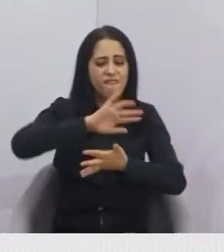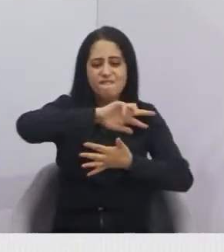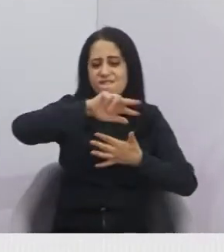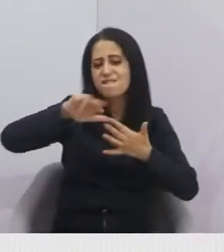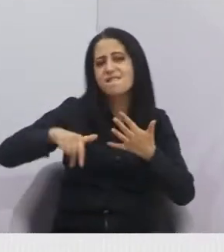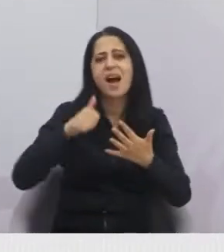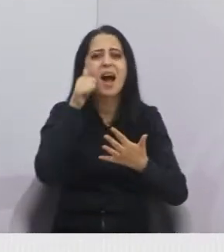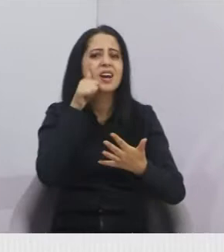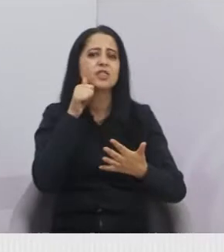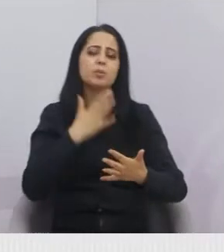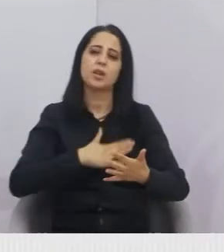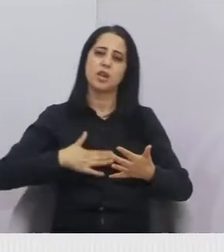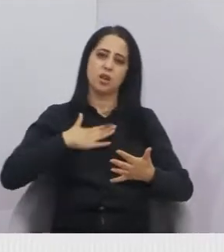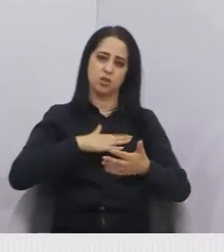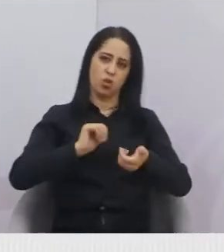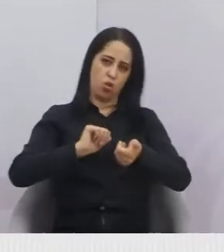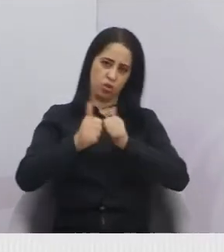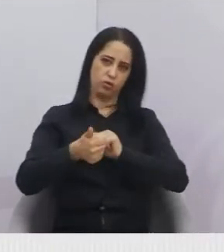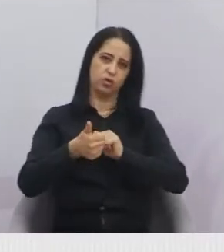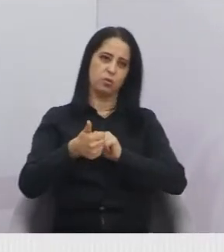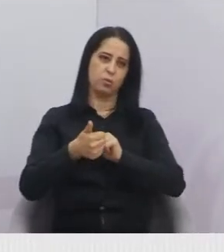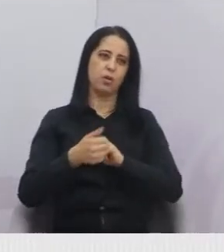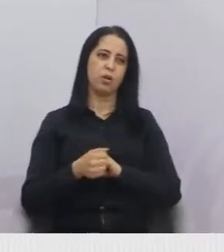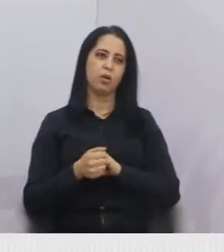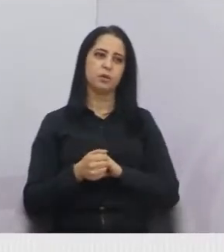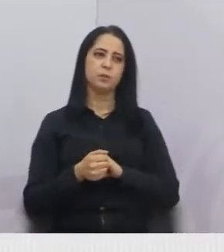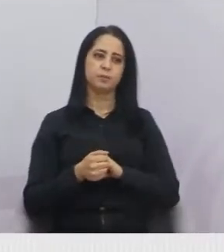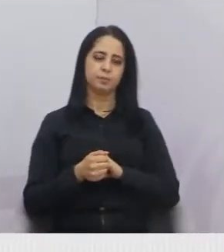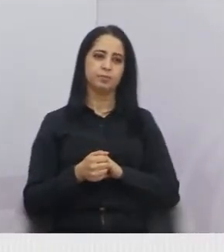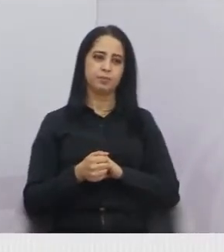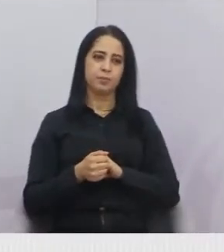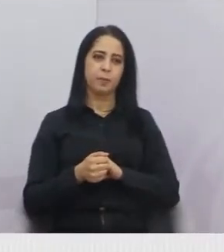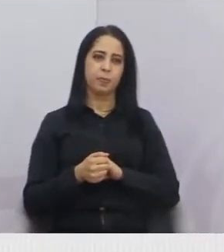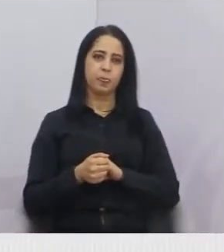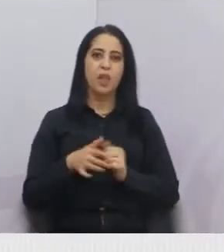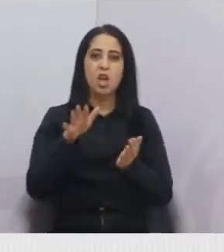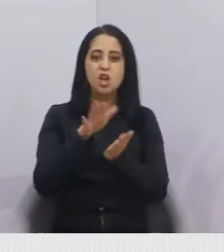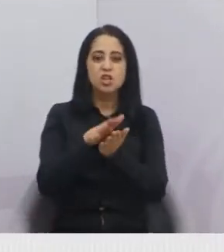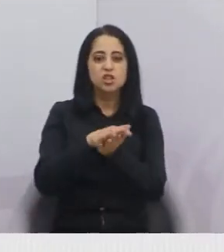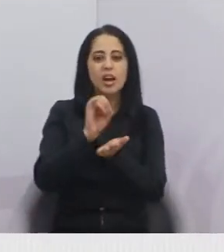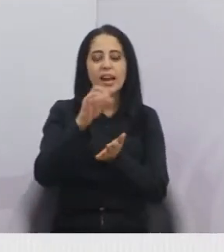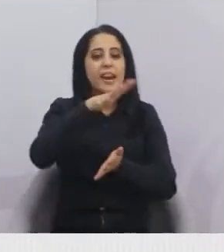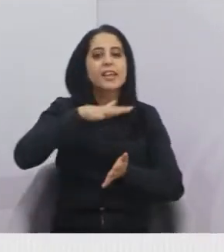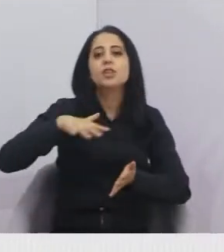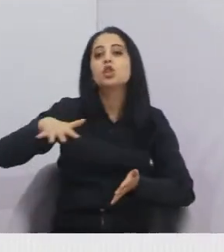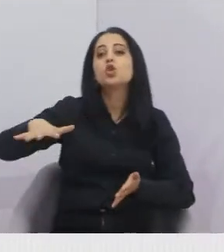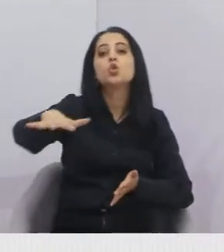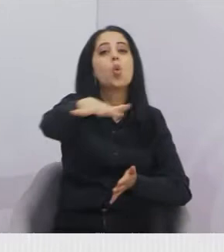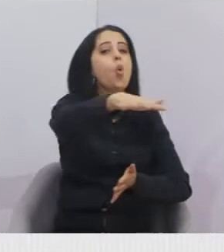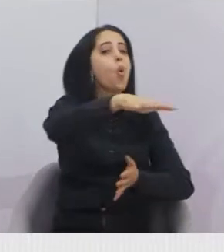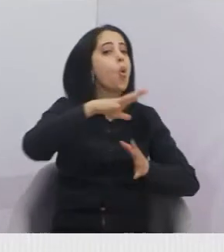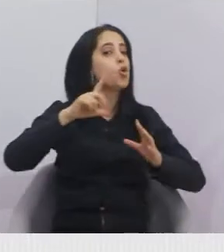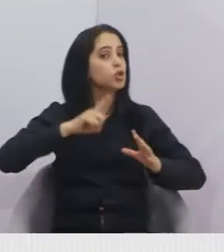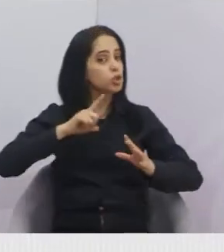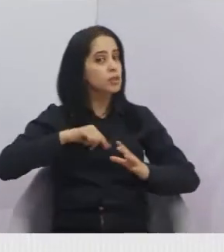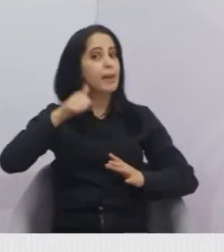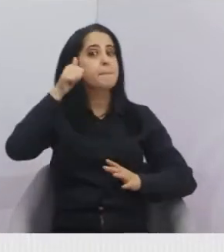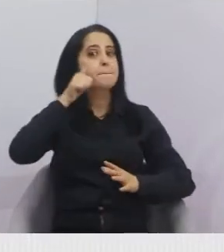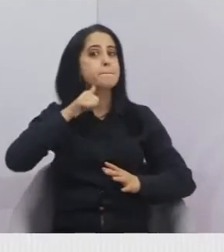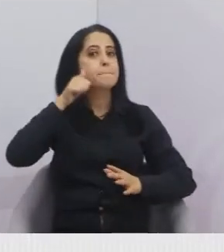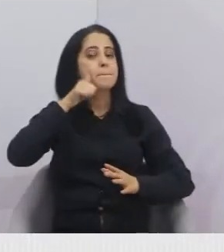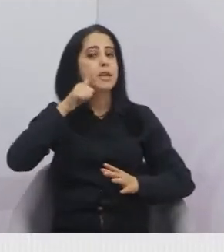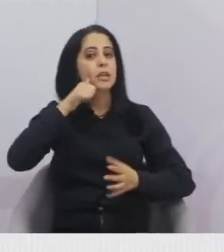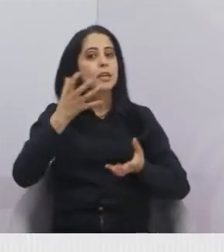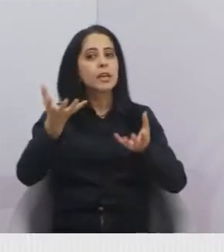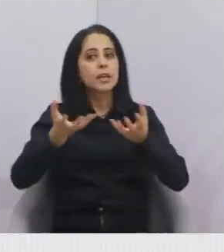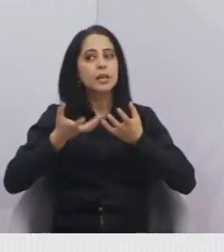que praticam futsal. E em Jacarei, peso, em geral, tem muitas meninas que gostam de praticar futsal. Quando eu falo isso, é em